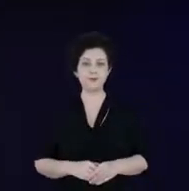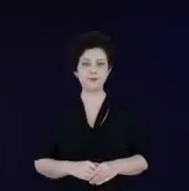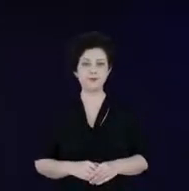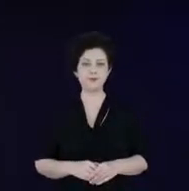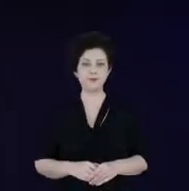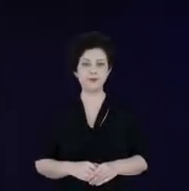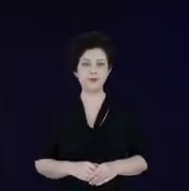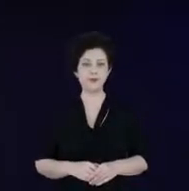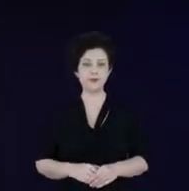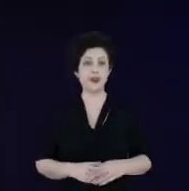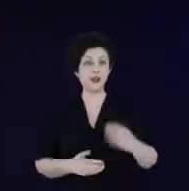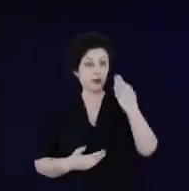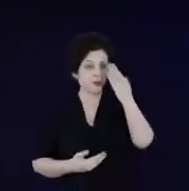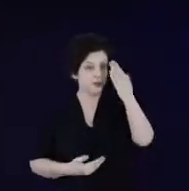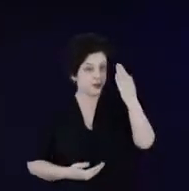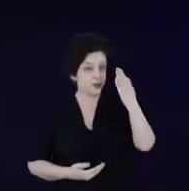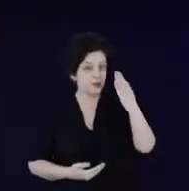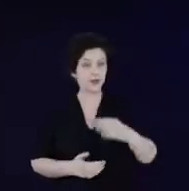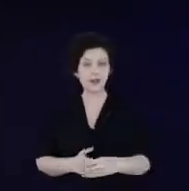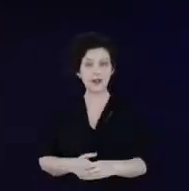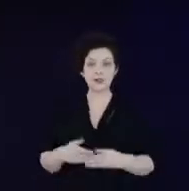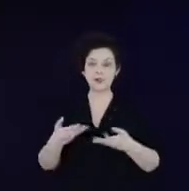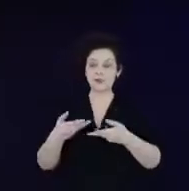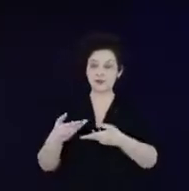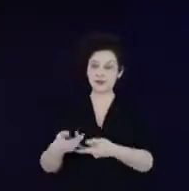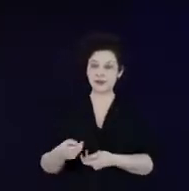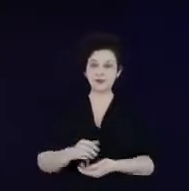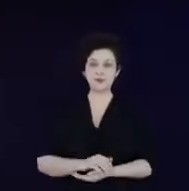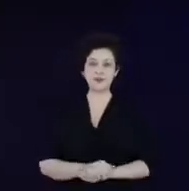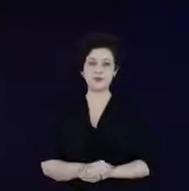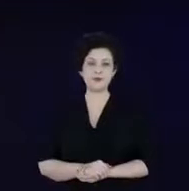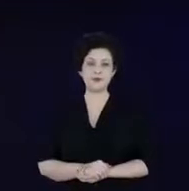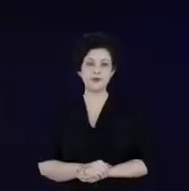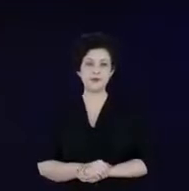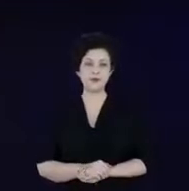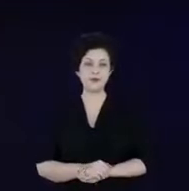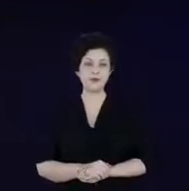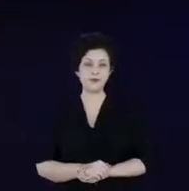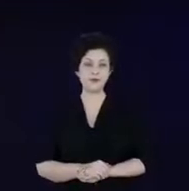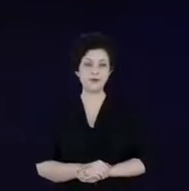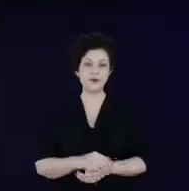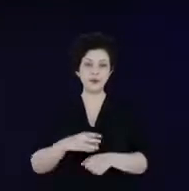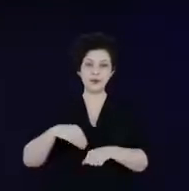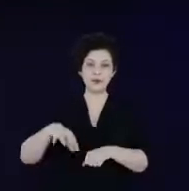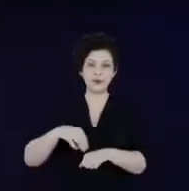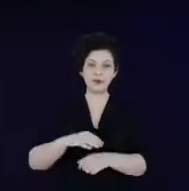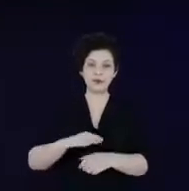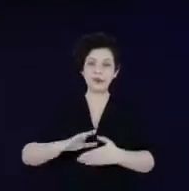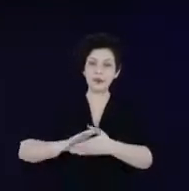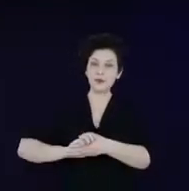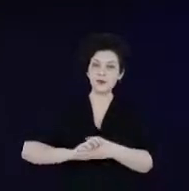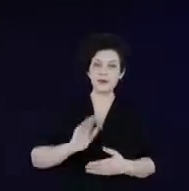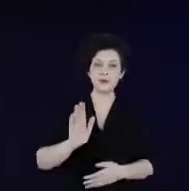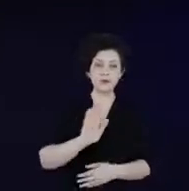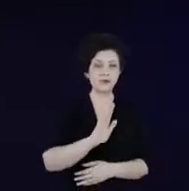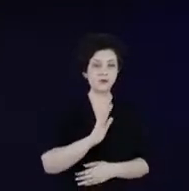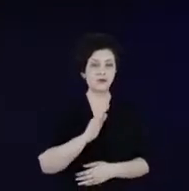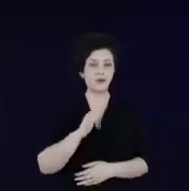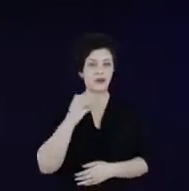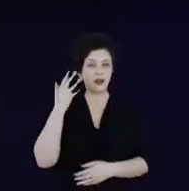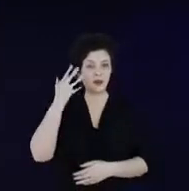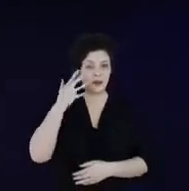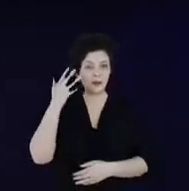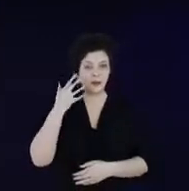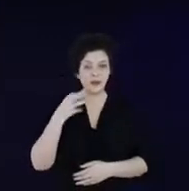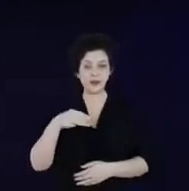Muito obrigado, Elvira, pela condução. Eu queria cumprimentar todos os palestrantes aqui, o doutor